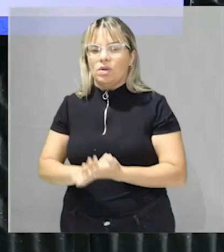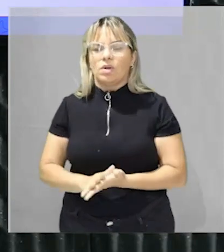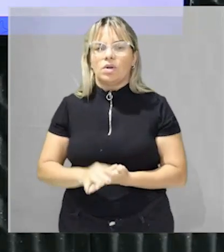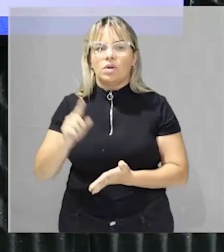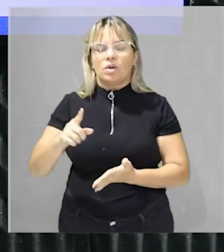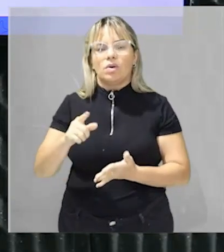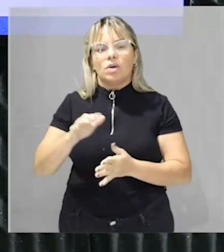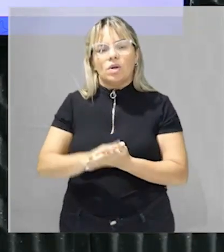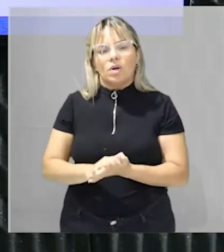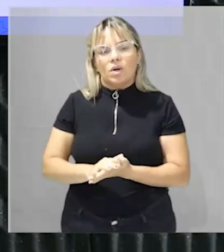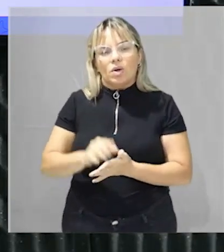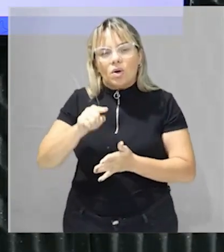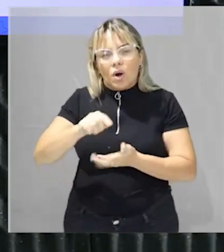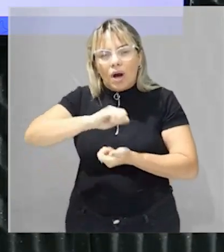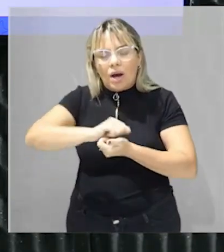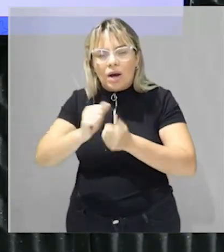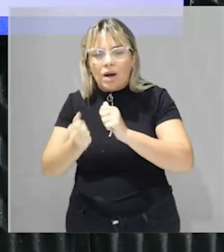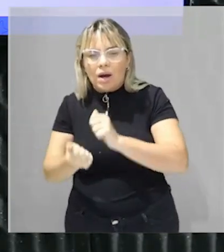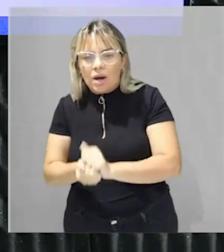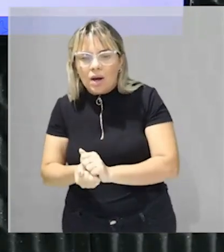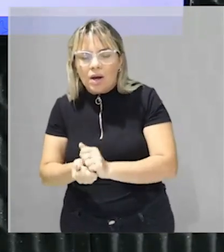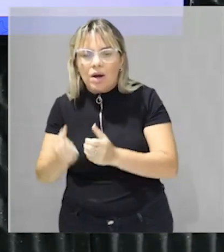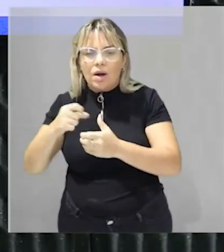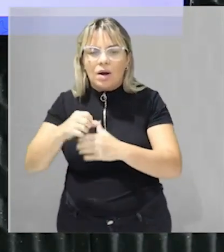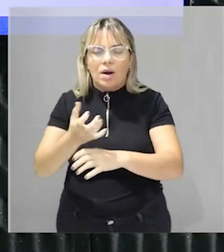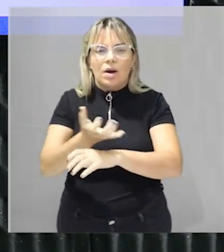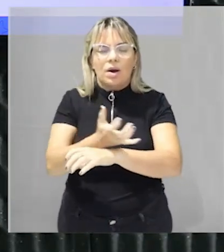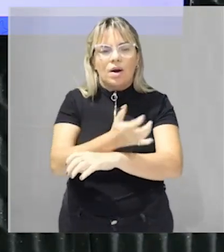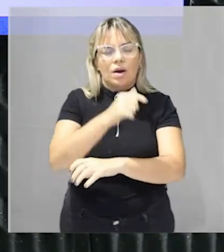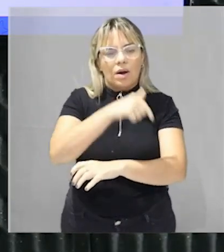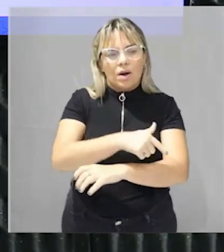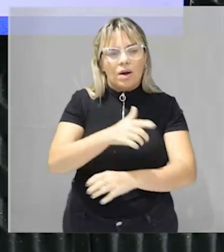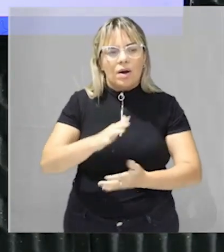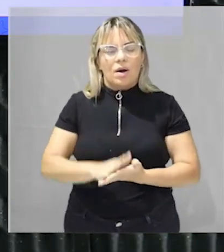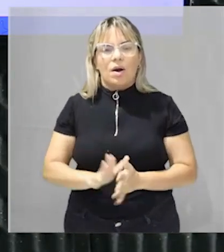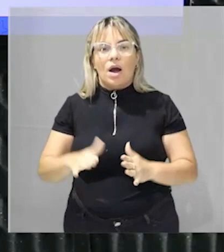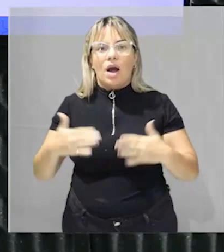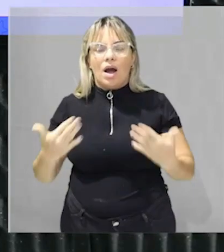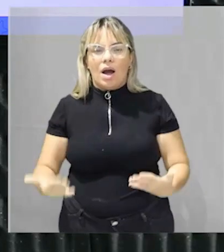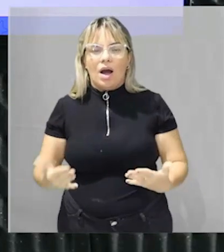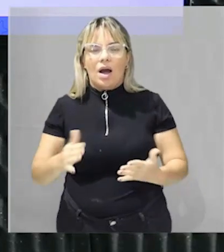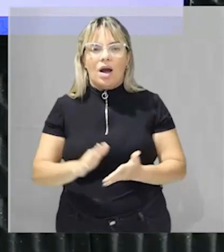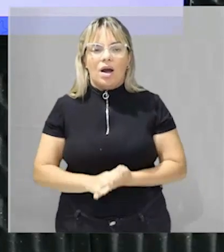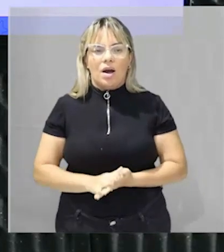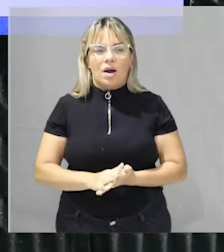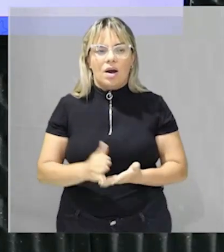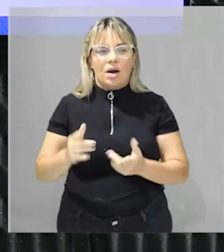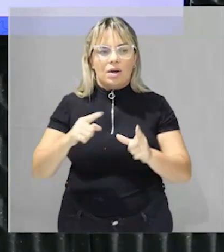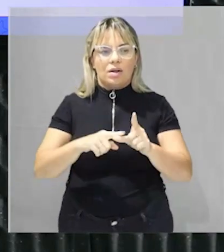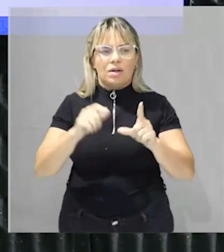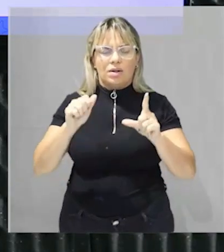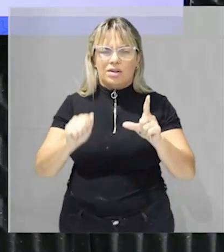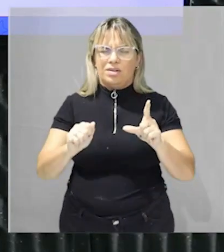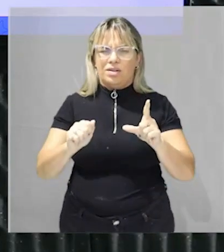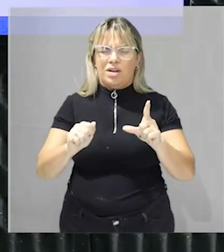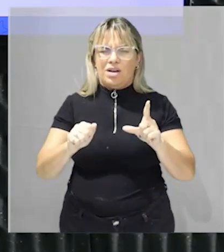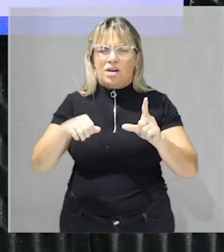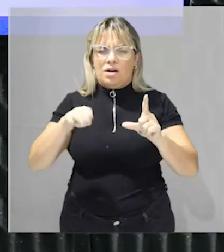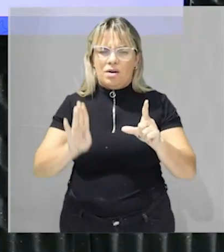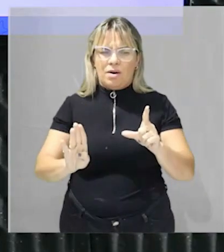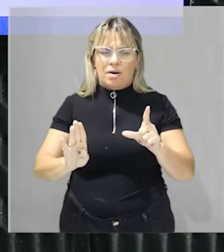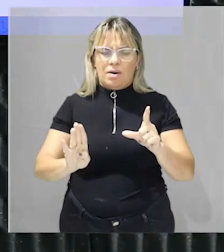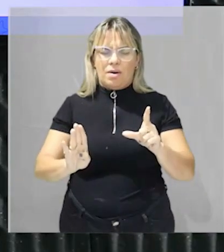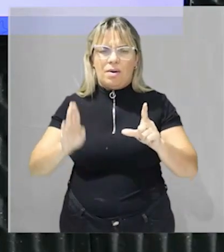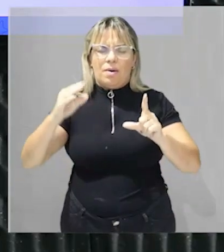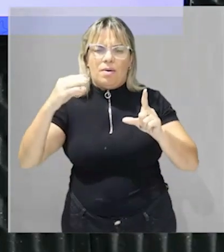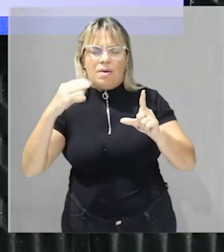adaptar o cultivo dessas produções a que a espécies nativas ameaçadas a cadeias econômicas autônomas a